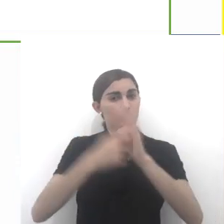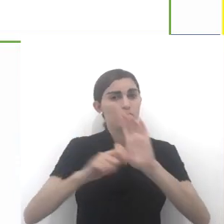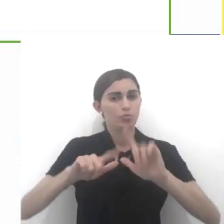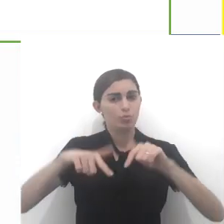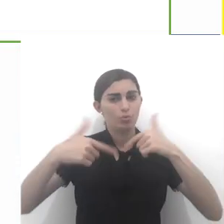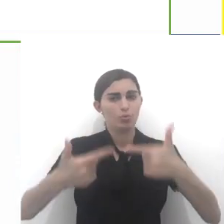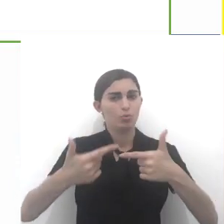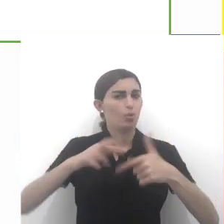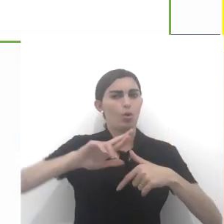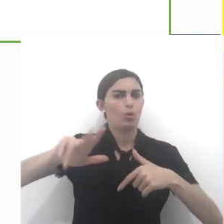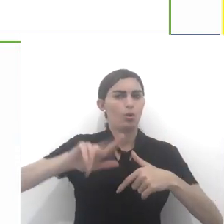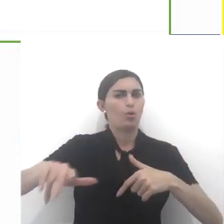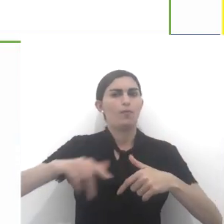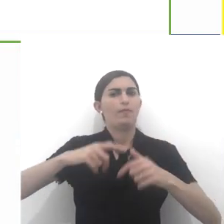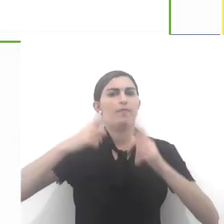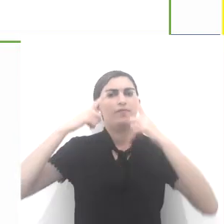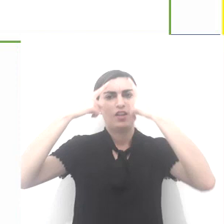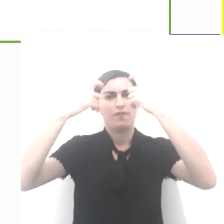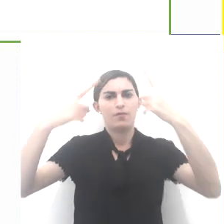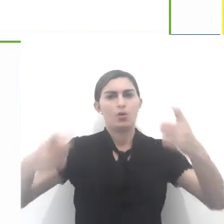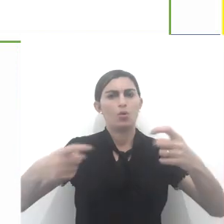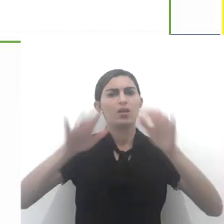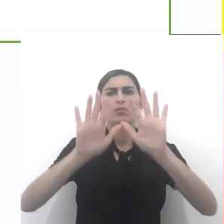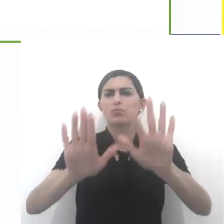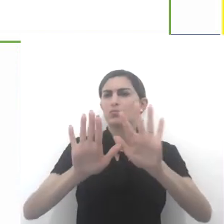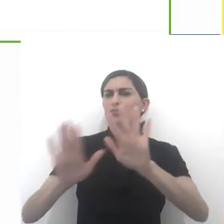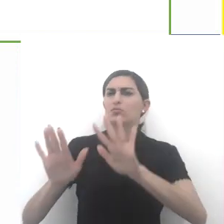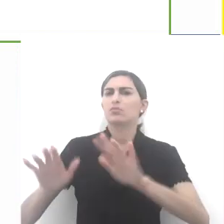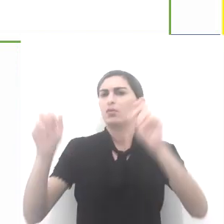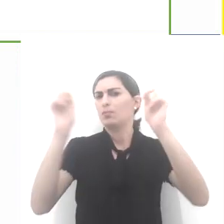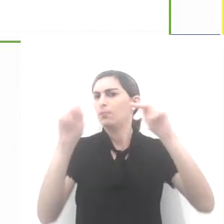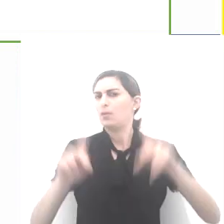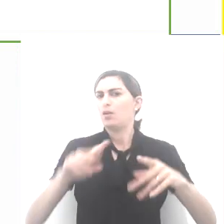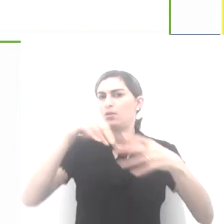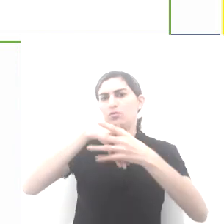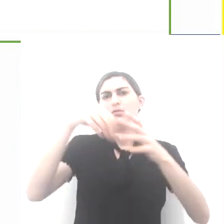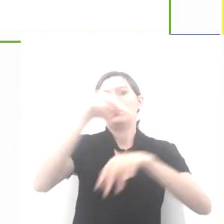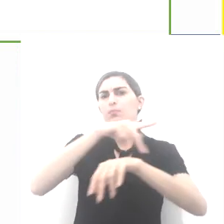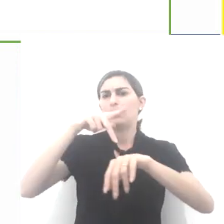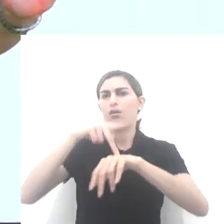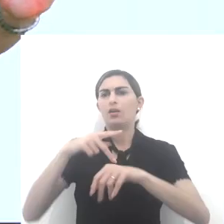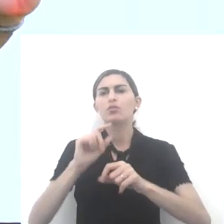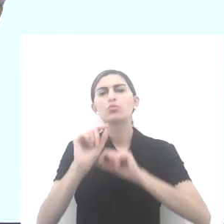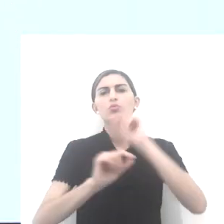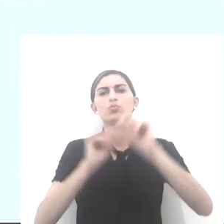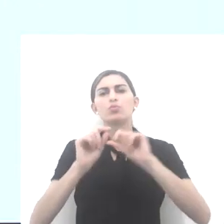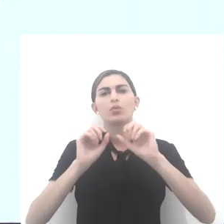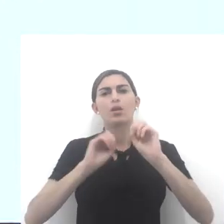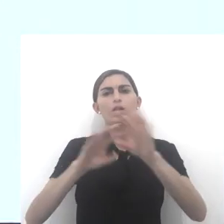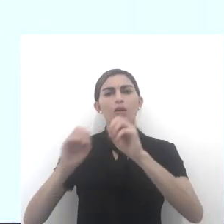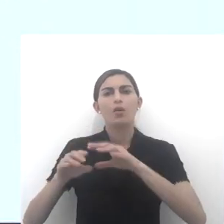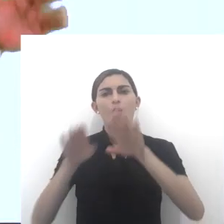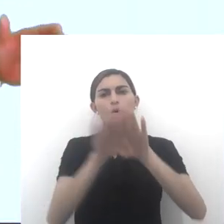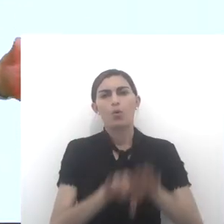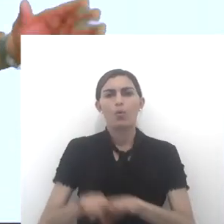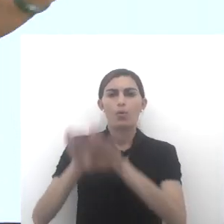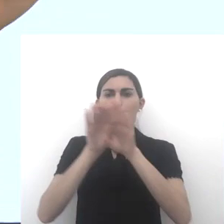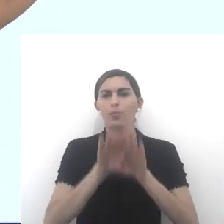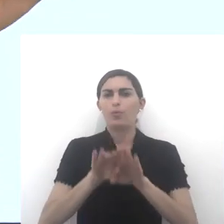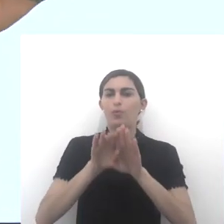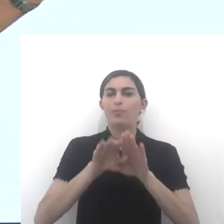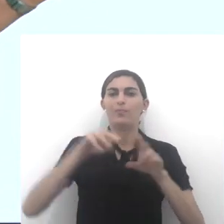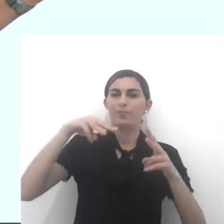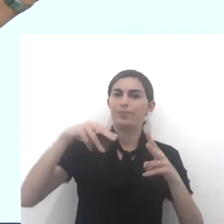lutou pela não violência. Ele é um pacifista em seu país. Olhem só, o que é que há de comum entre